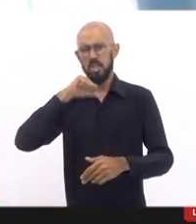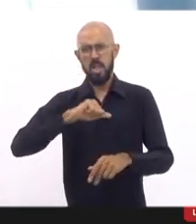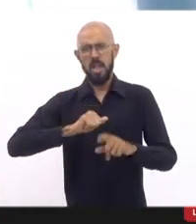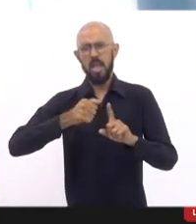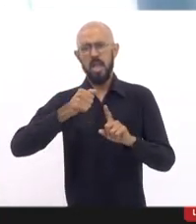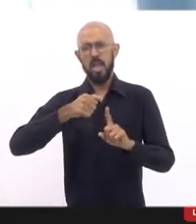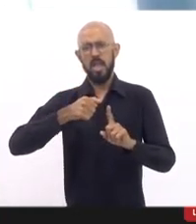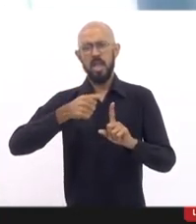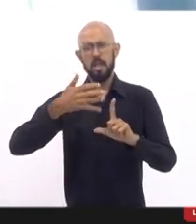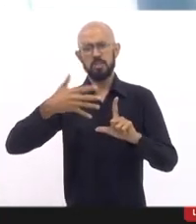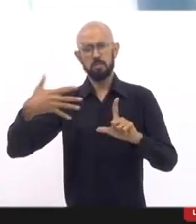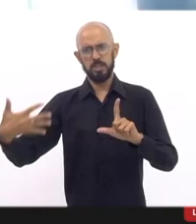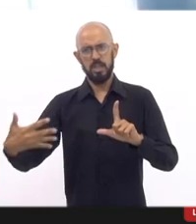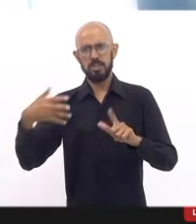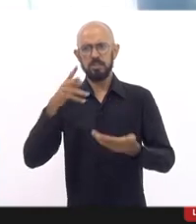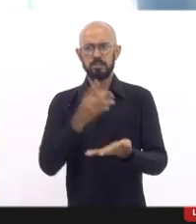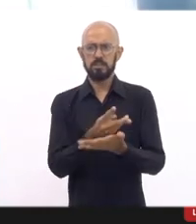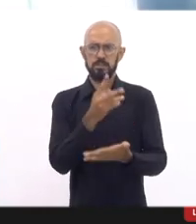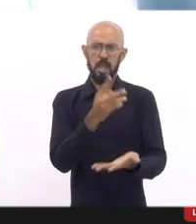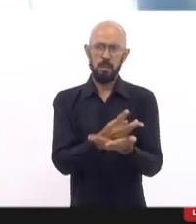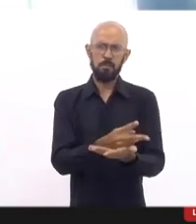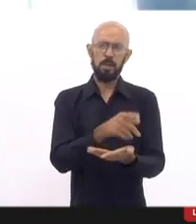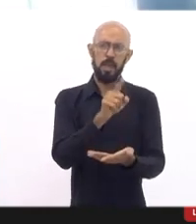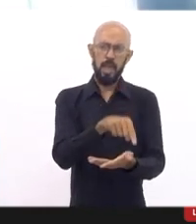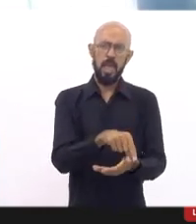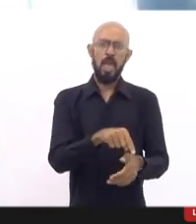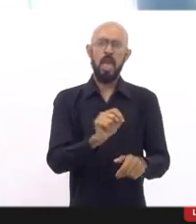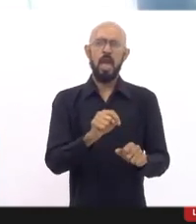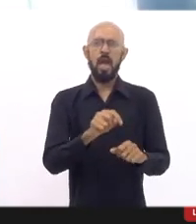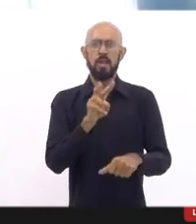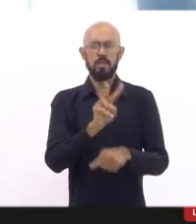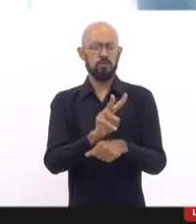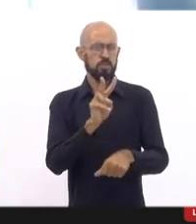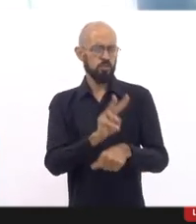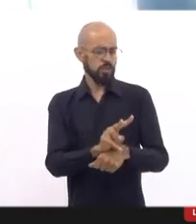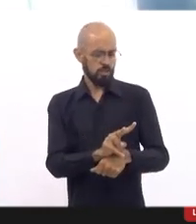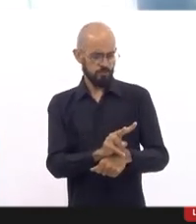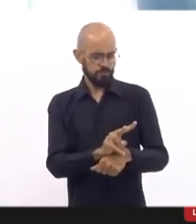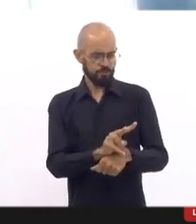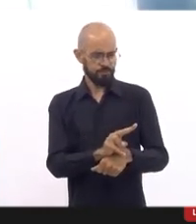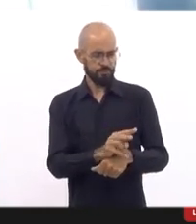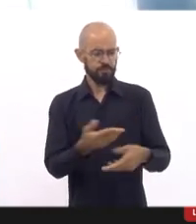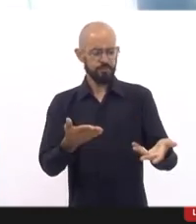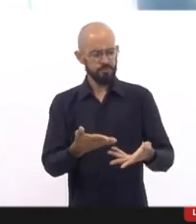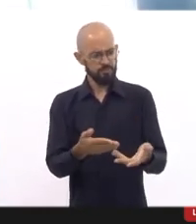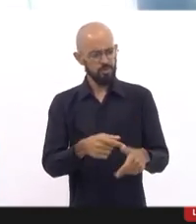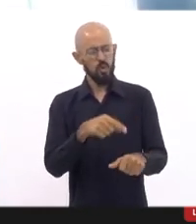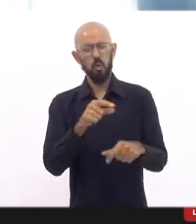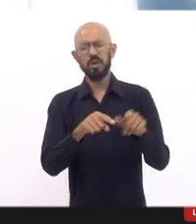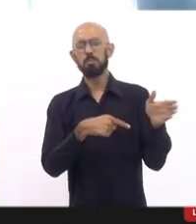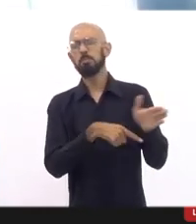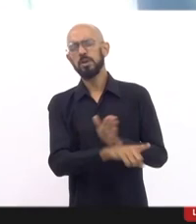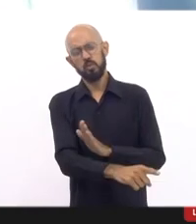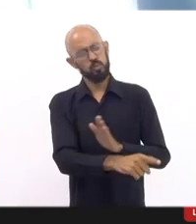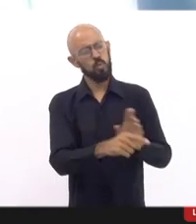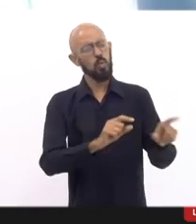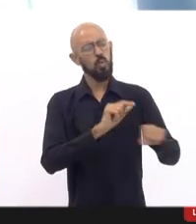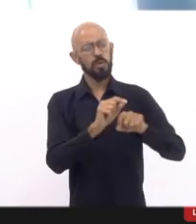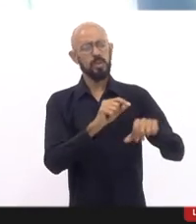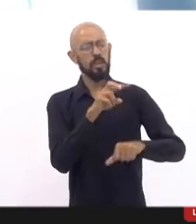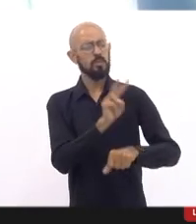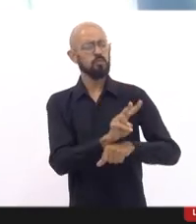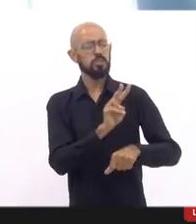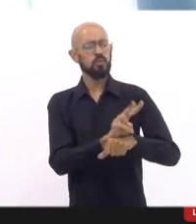sempre é a Defensoria, sempre. Nesse caso, doutora Daniele, o que a Defensoria está fazendo,